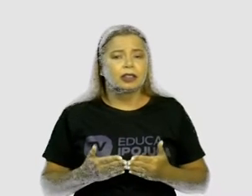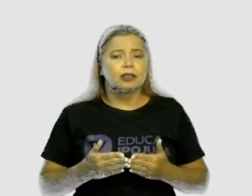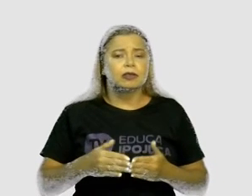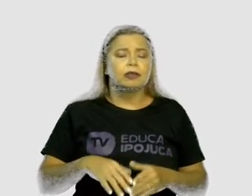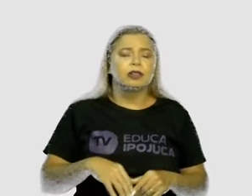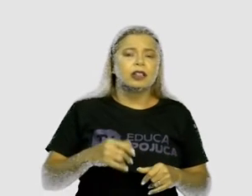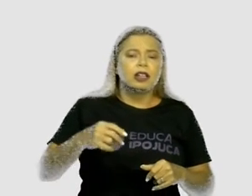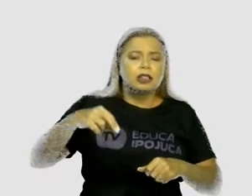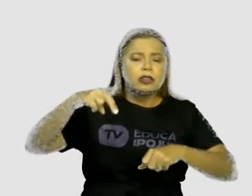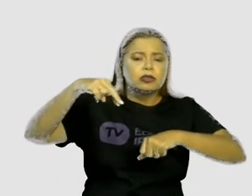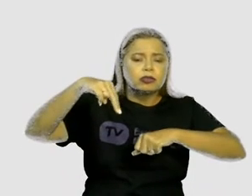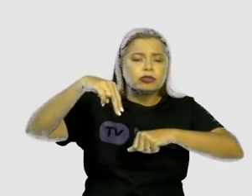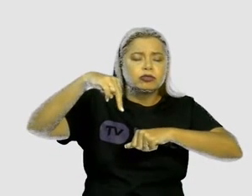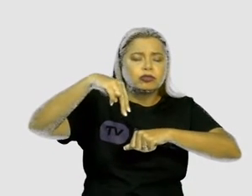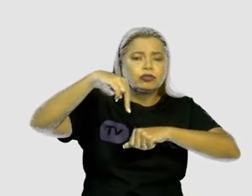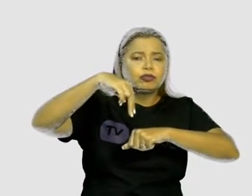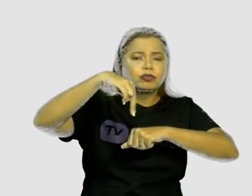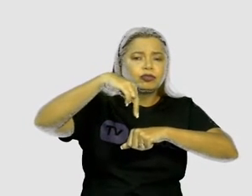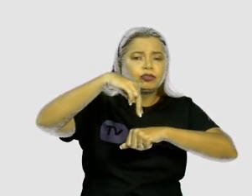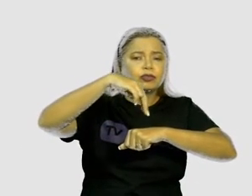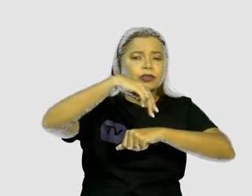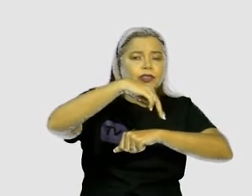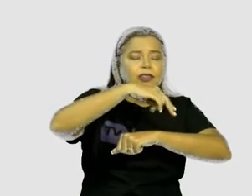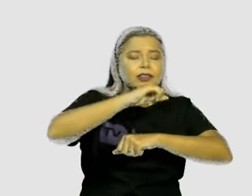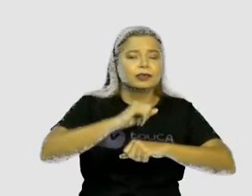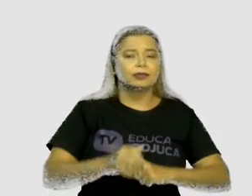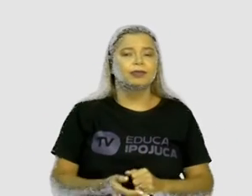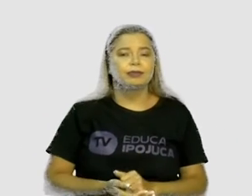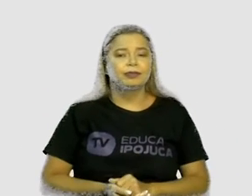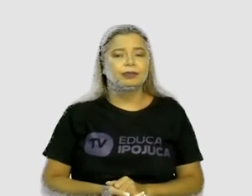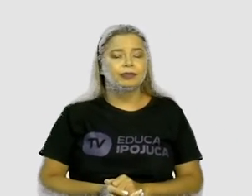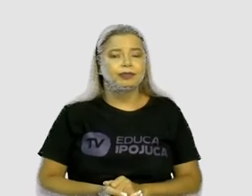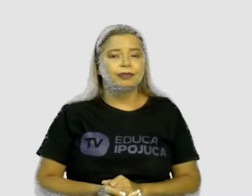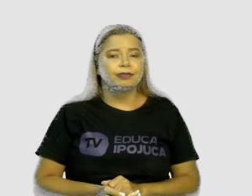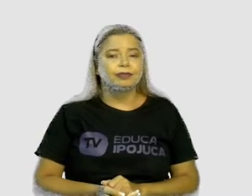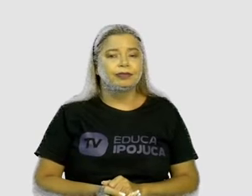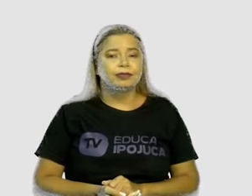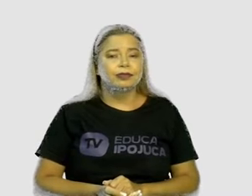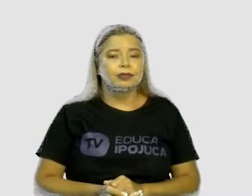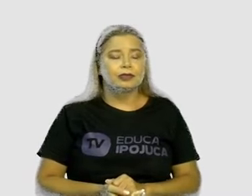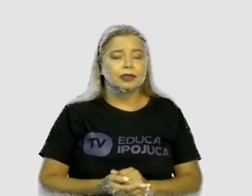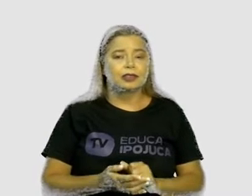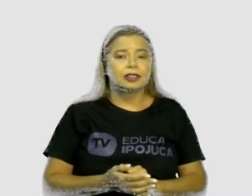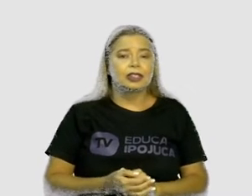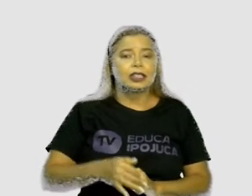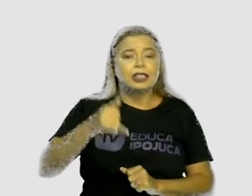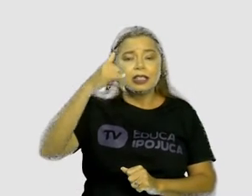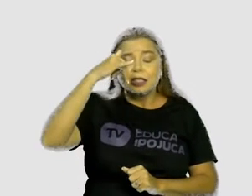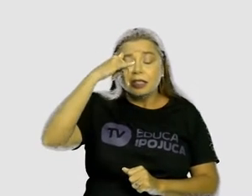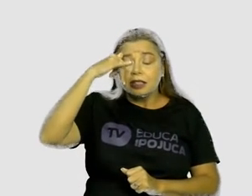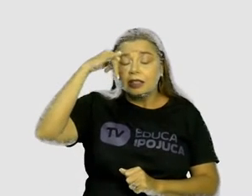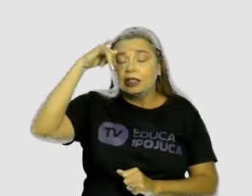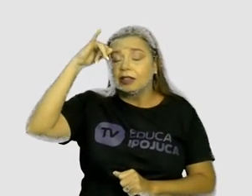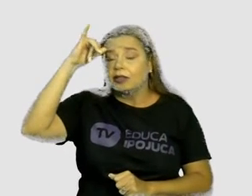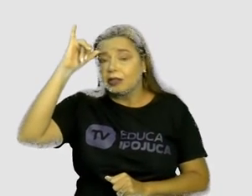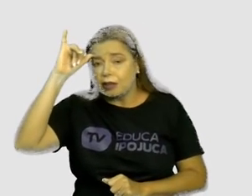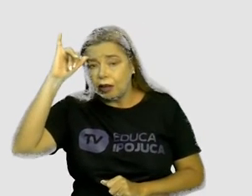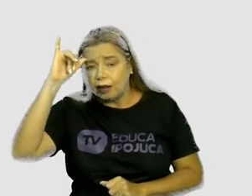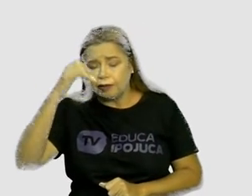e ele zangado as patadas, mais força